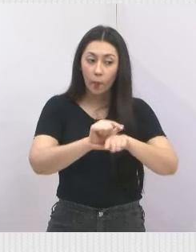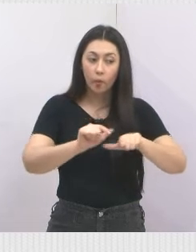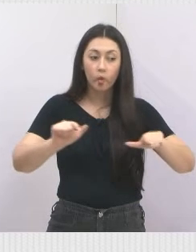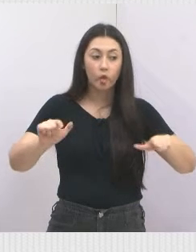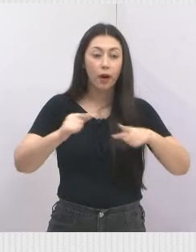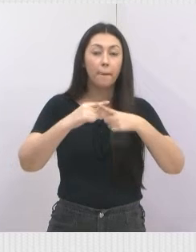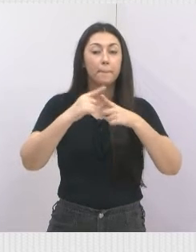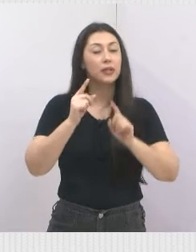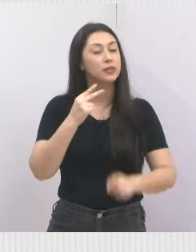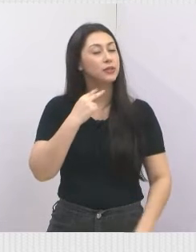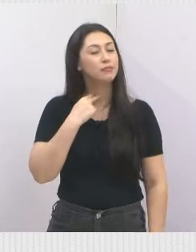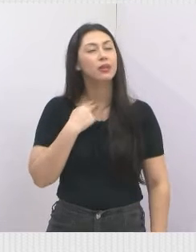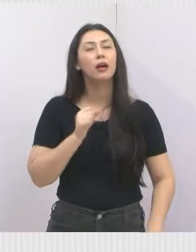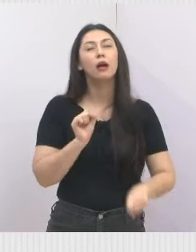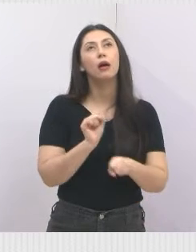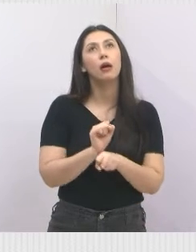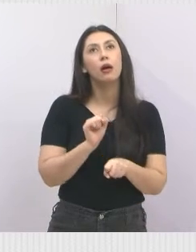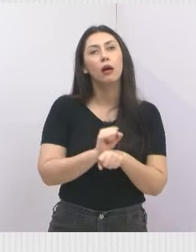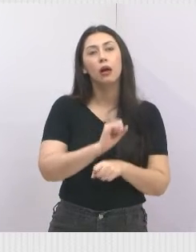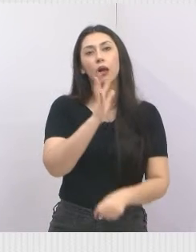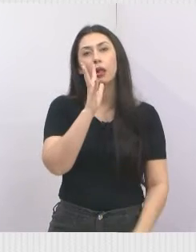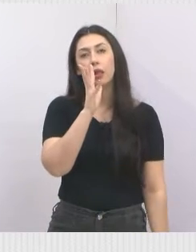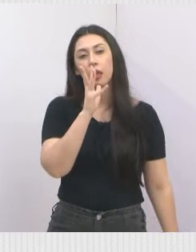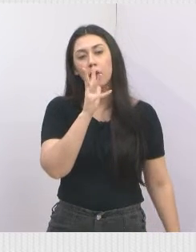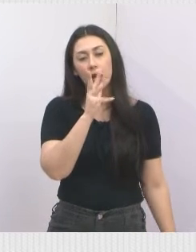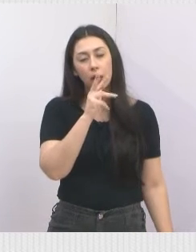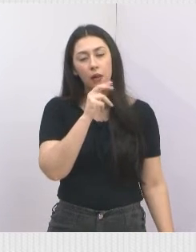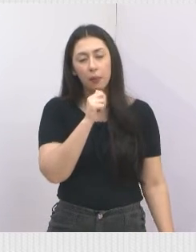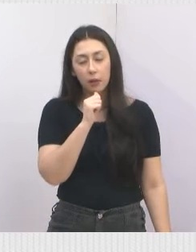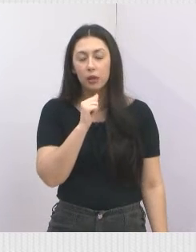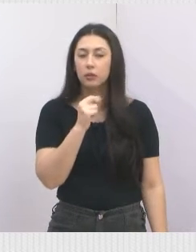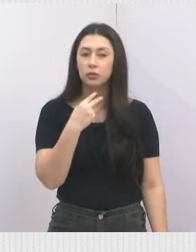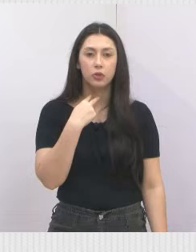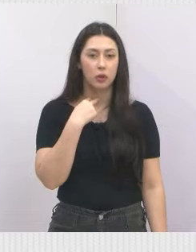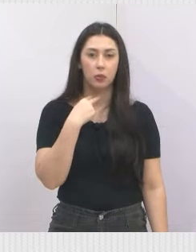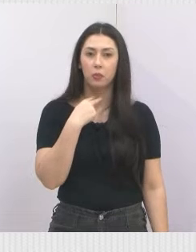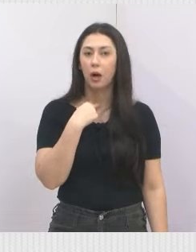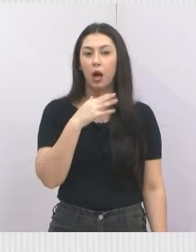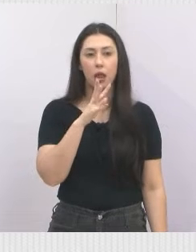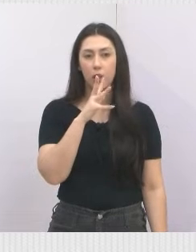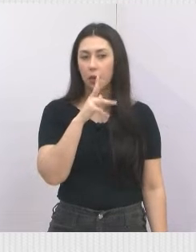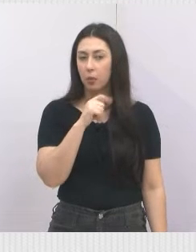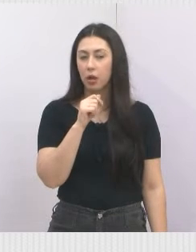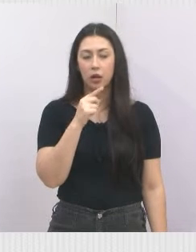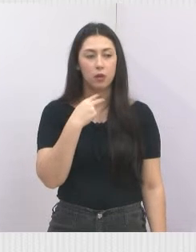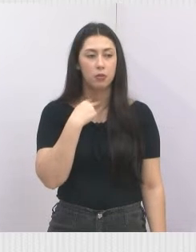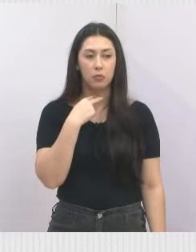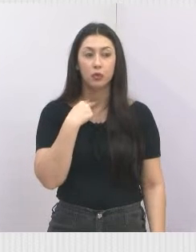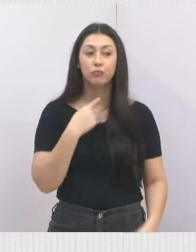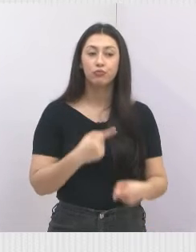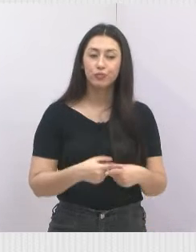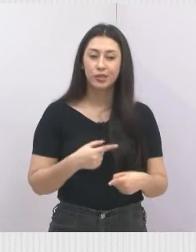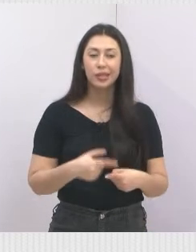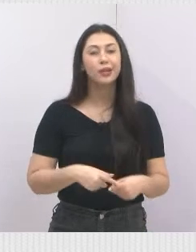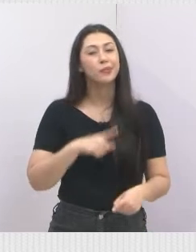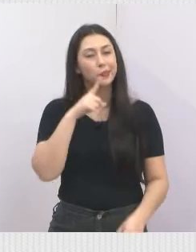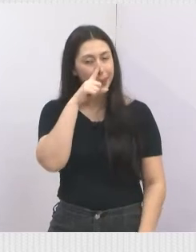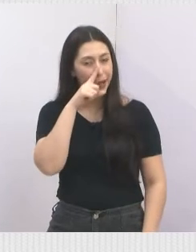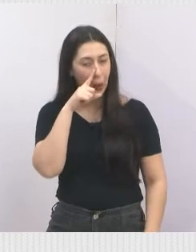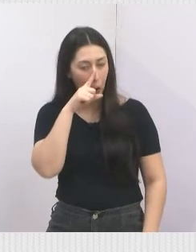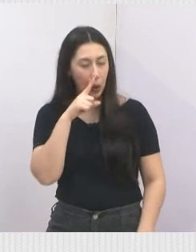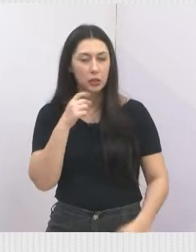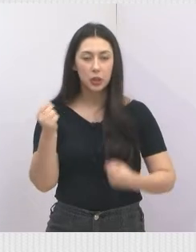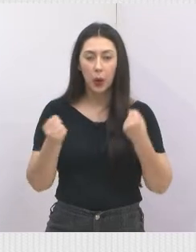não pode ficar muito tempo. Aí já é na área central, não pode ficar muito tempo, porque corta pneu de carro,